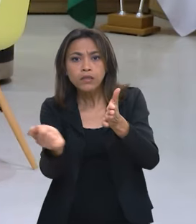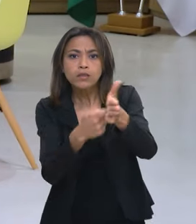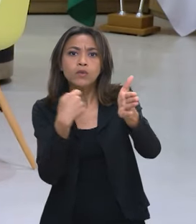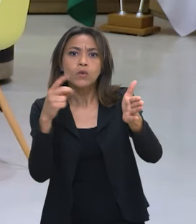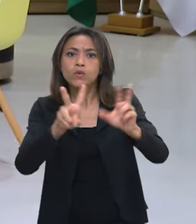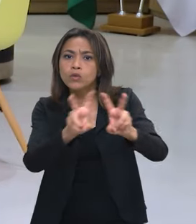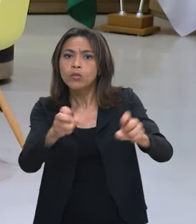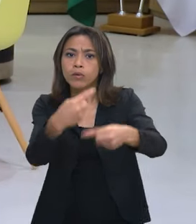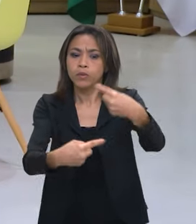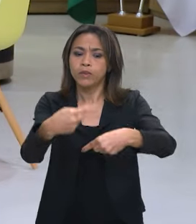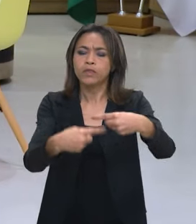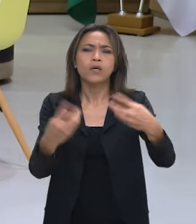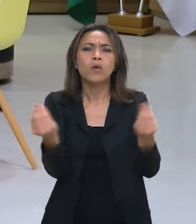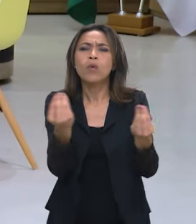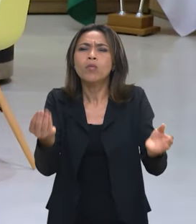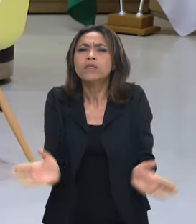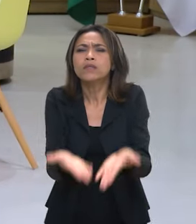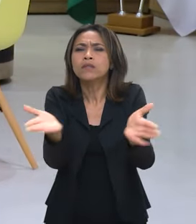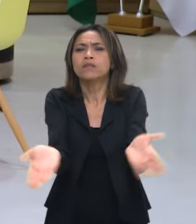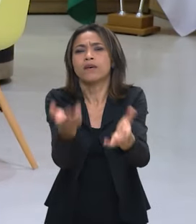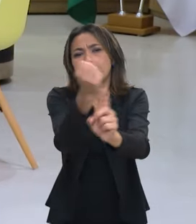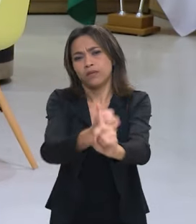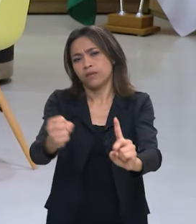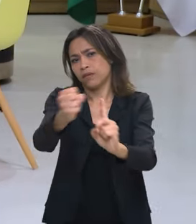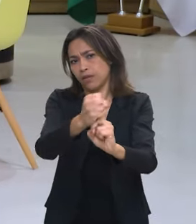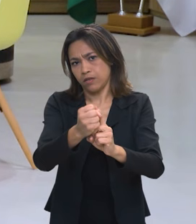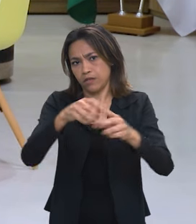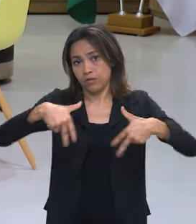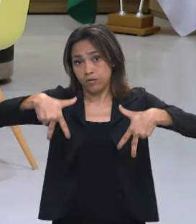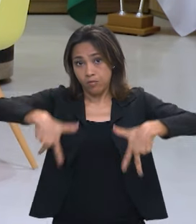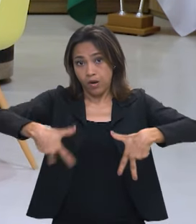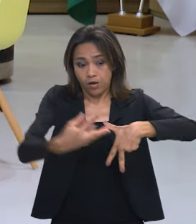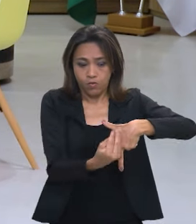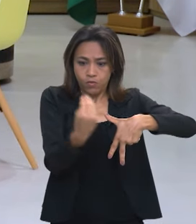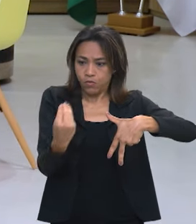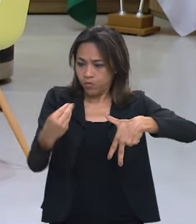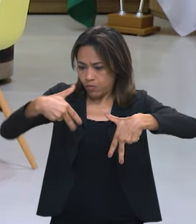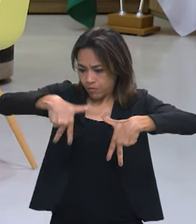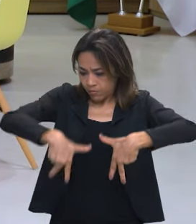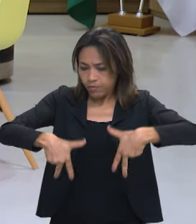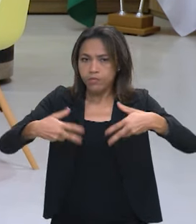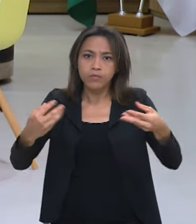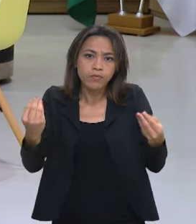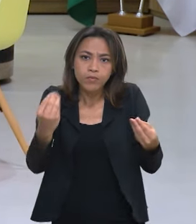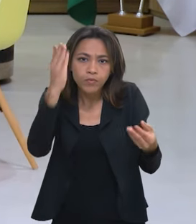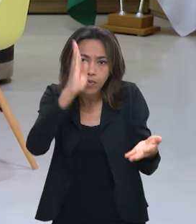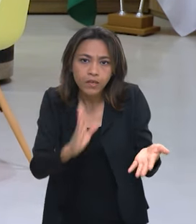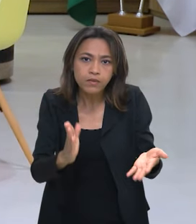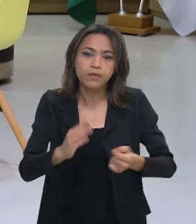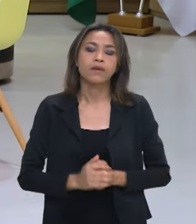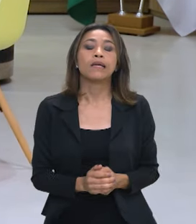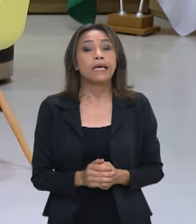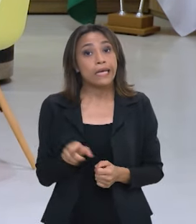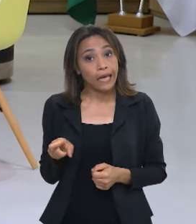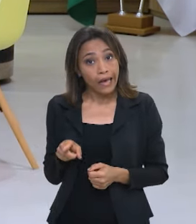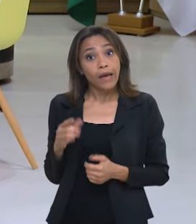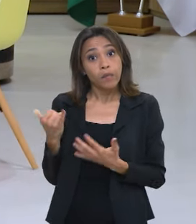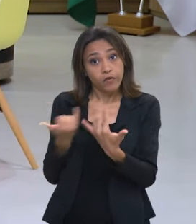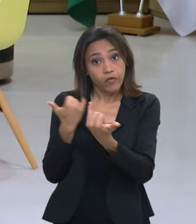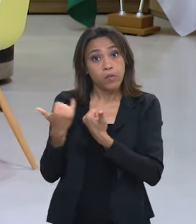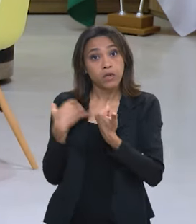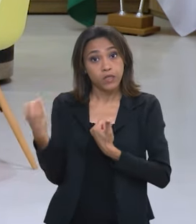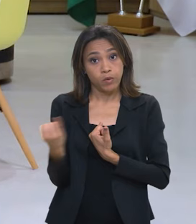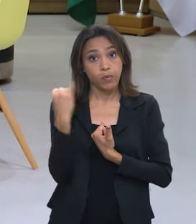conscientizar a população incentivar a doação de órgãos pelo país? É um dado assim muito